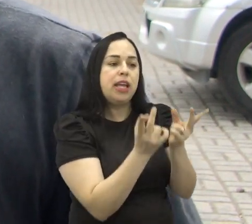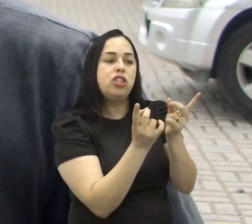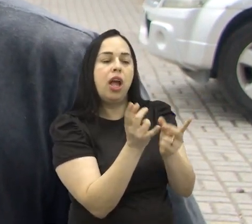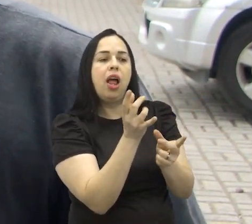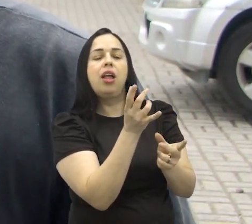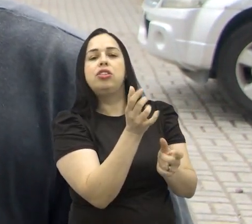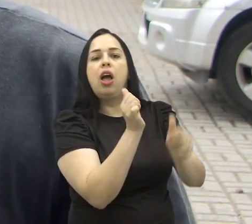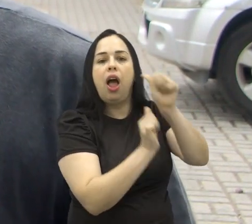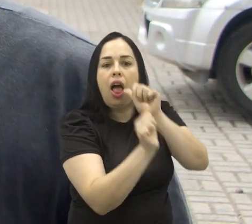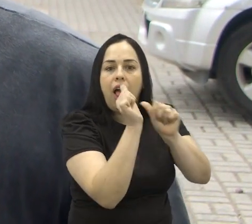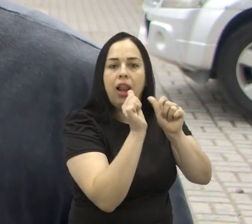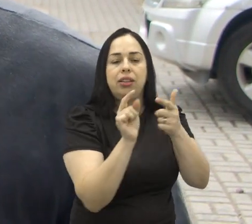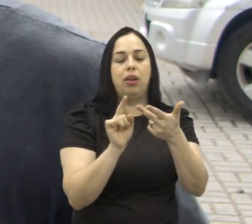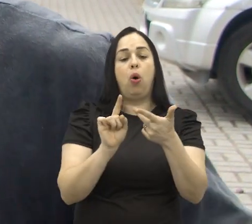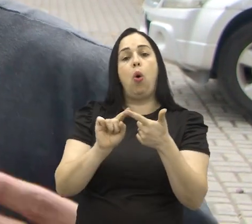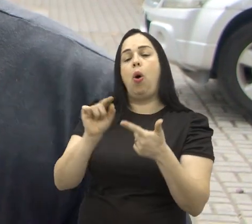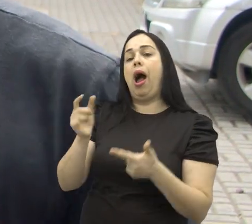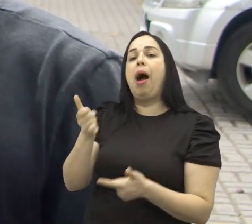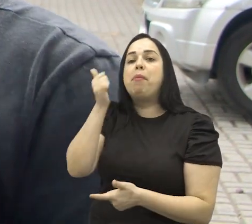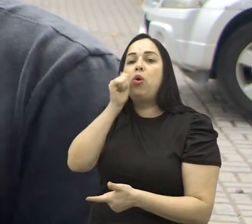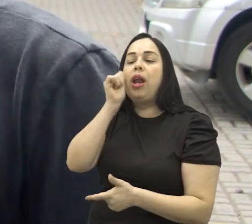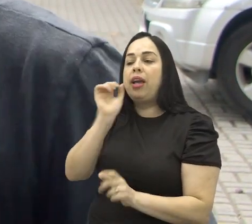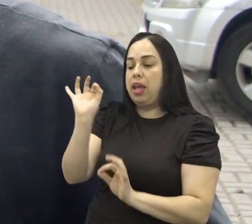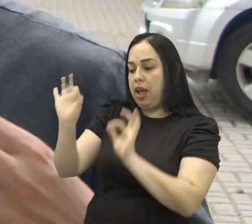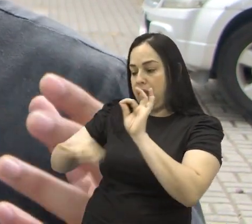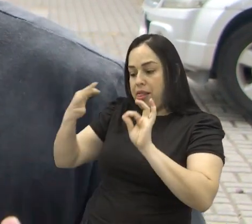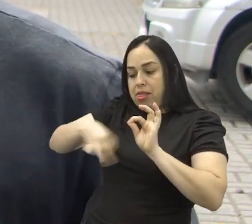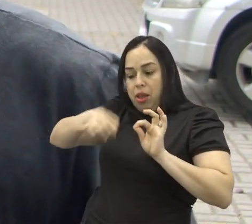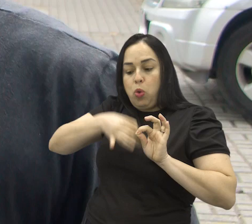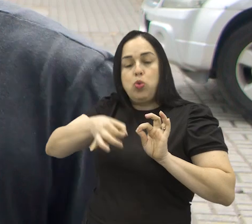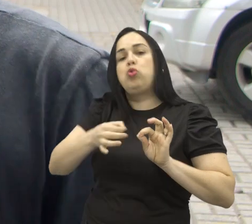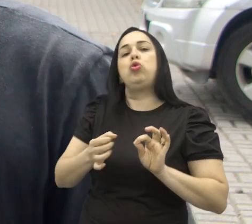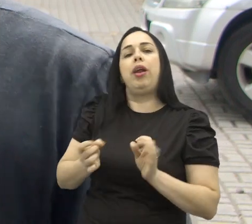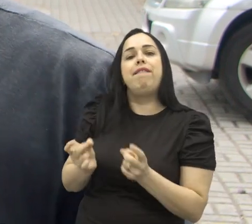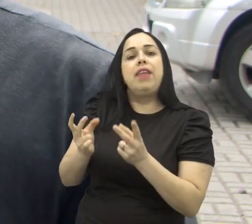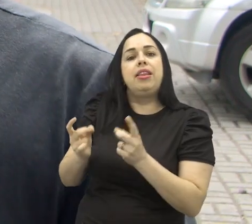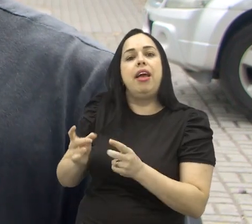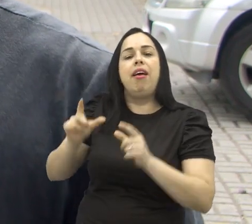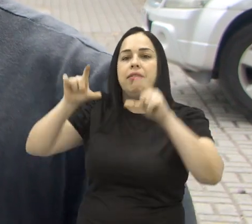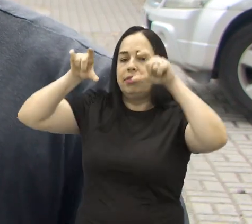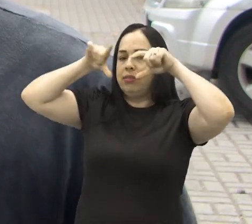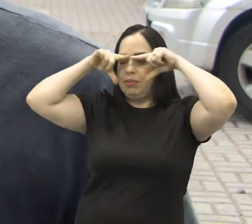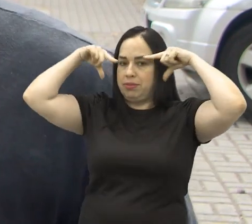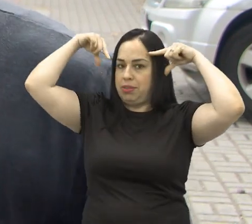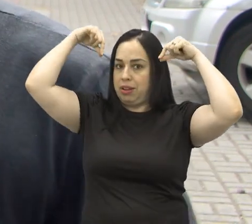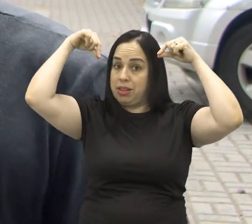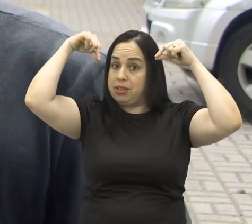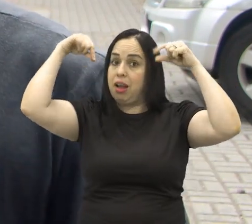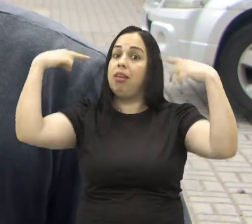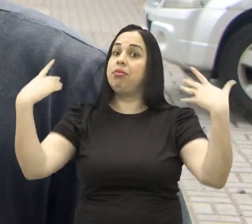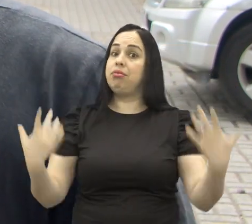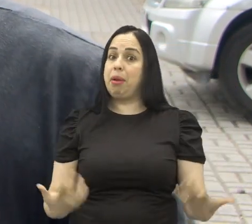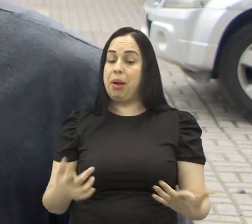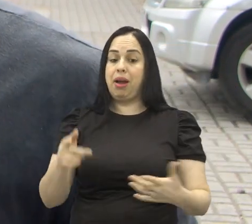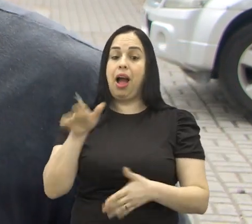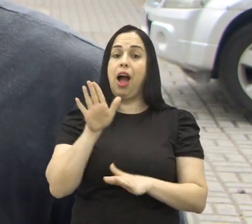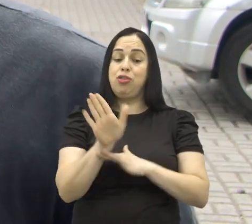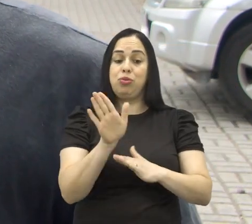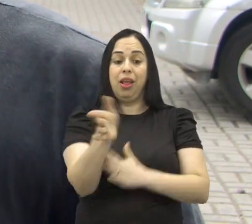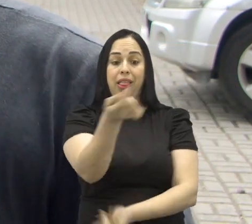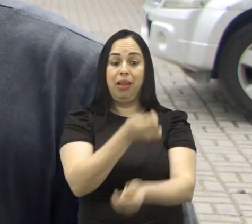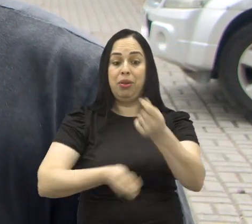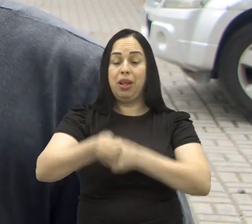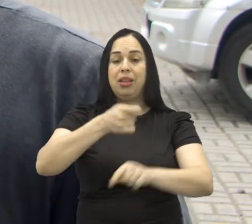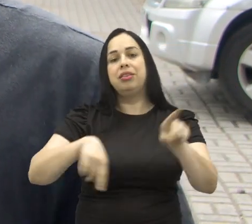a mulher que vai trazer fantasias para vender, acessórios, etc. E isso, além de movimentar a economia, traz